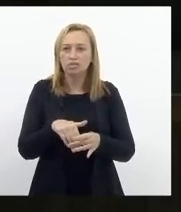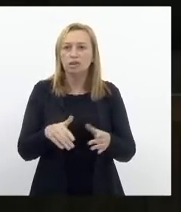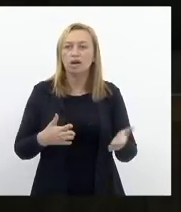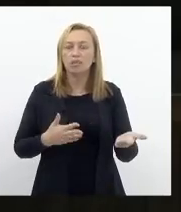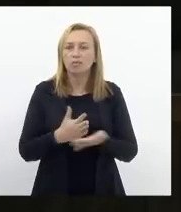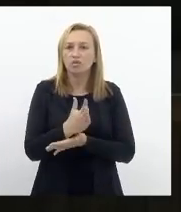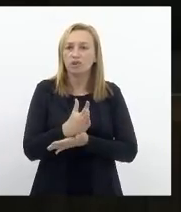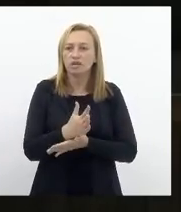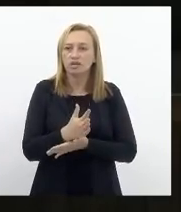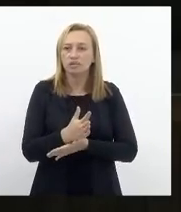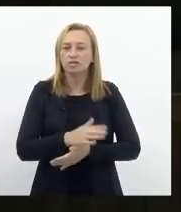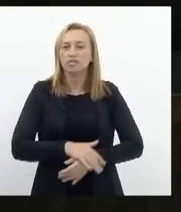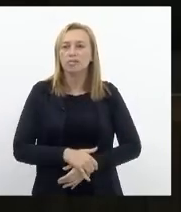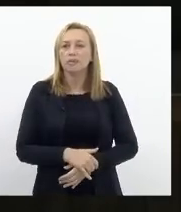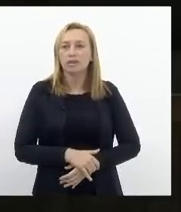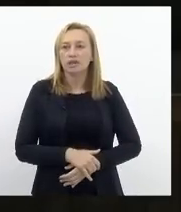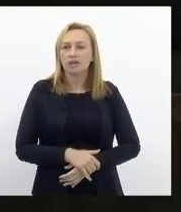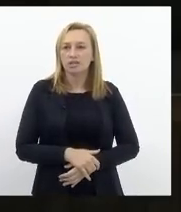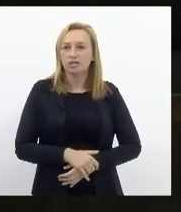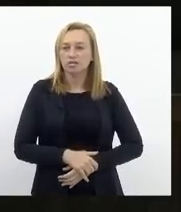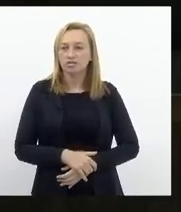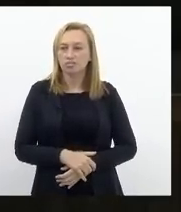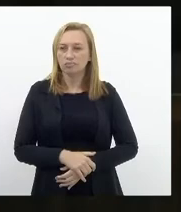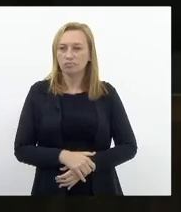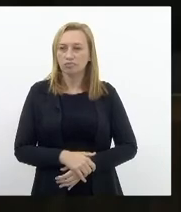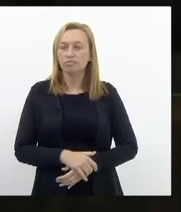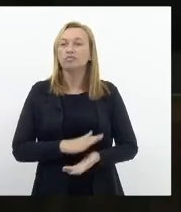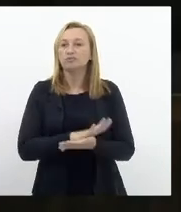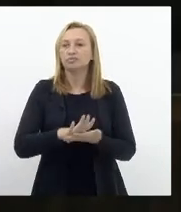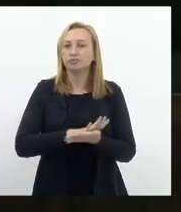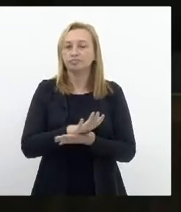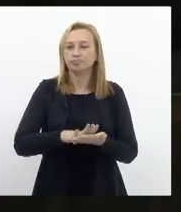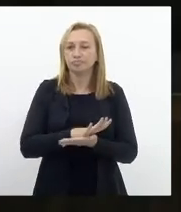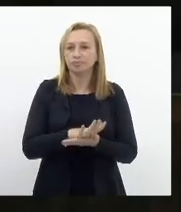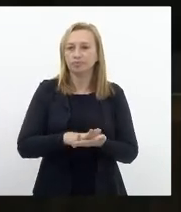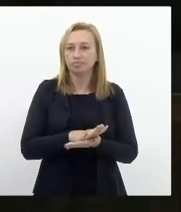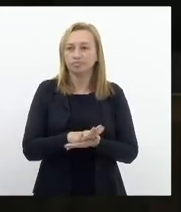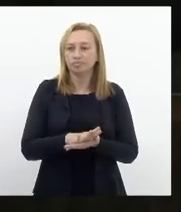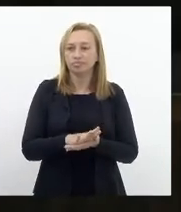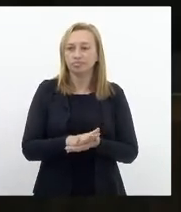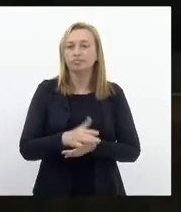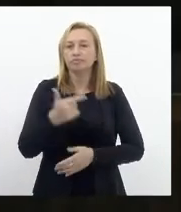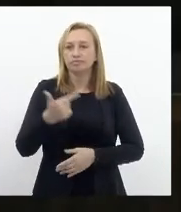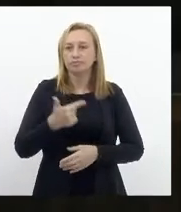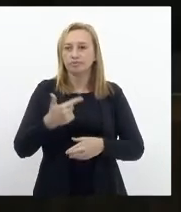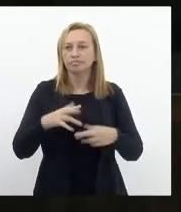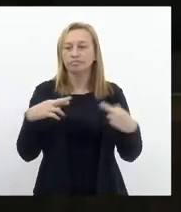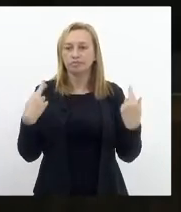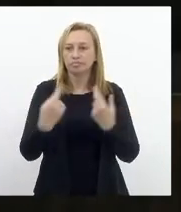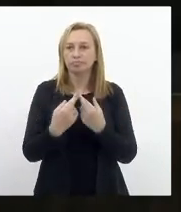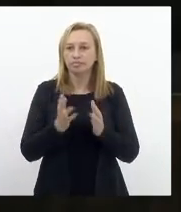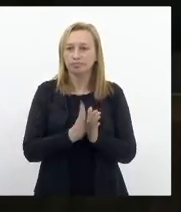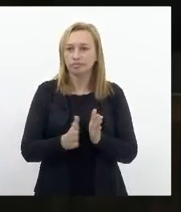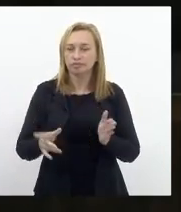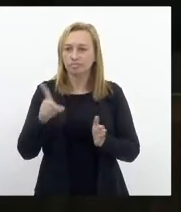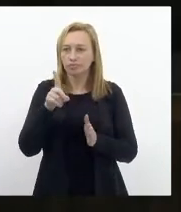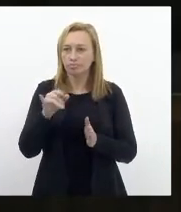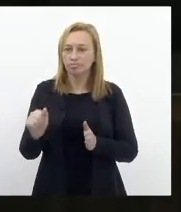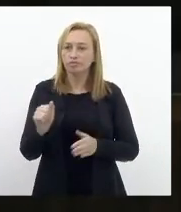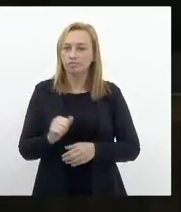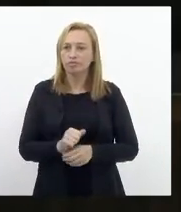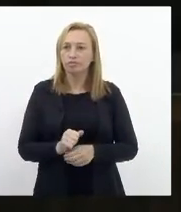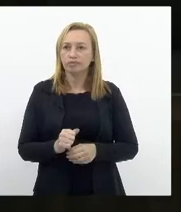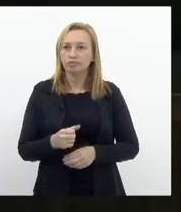estão, aprovado, vai a publicação. Nada mais havendo a tratar na segunda sessão da ordem do dia, passa-se